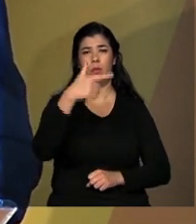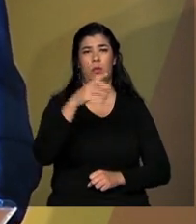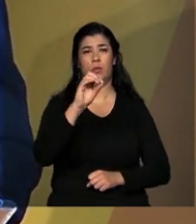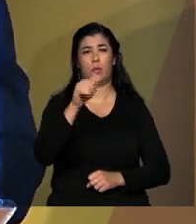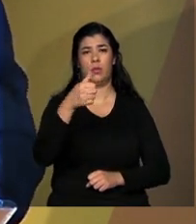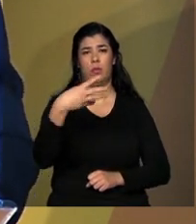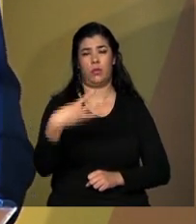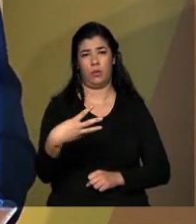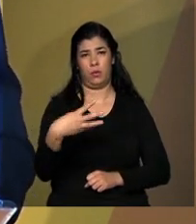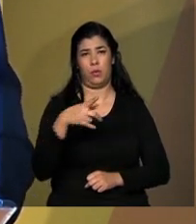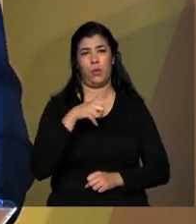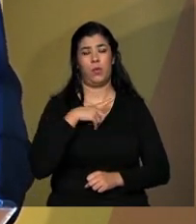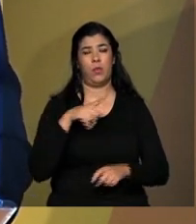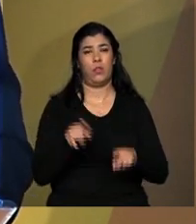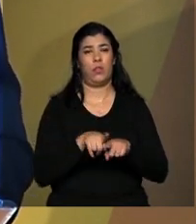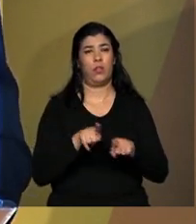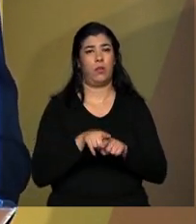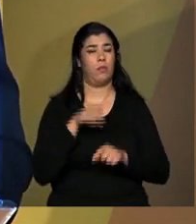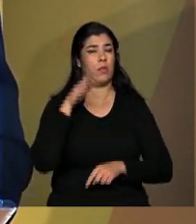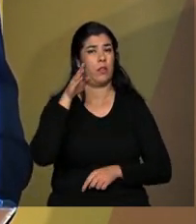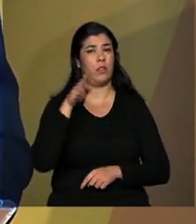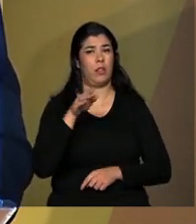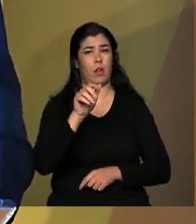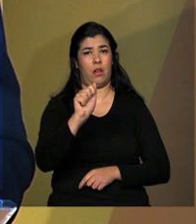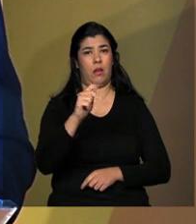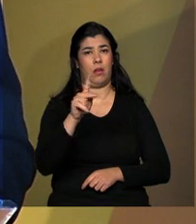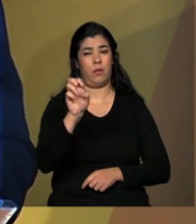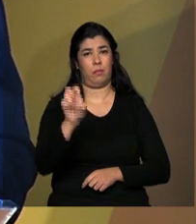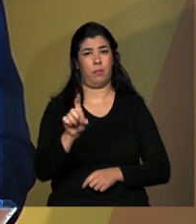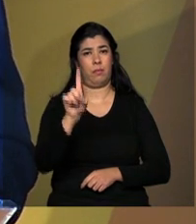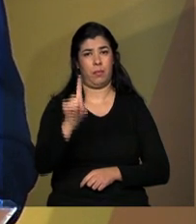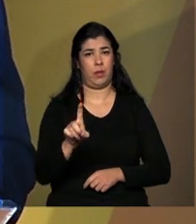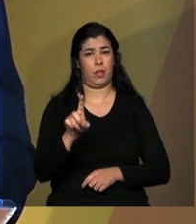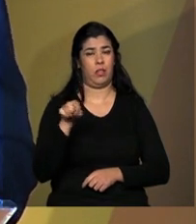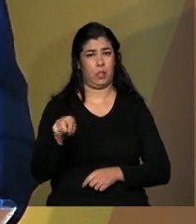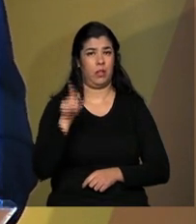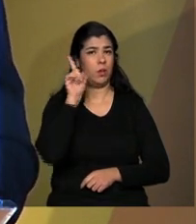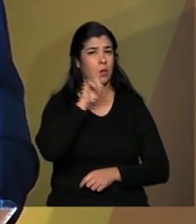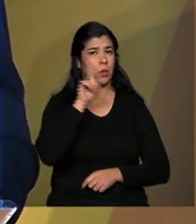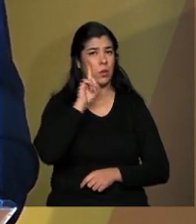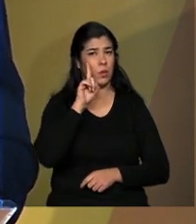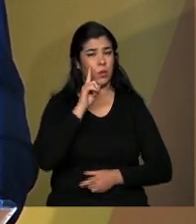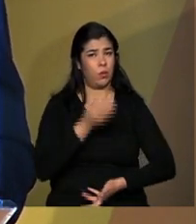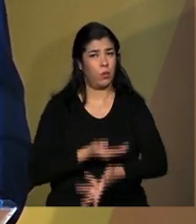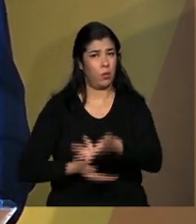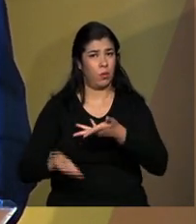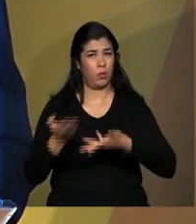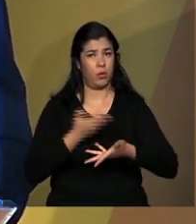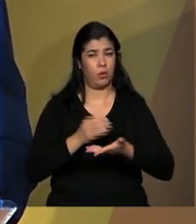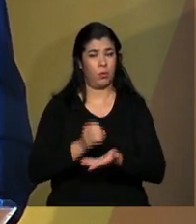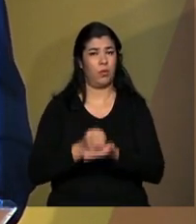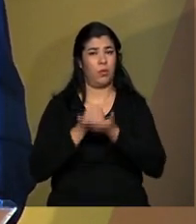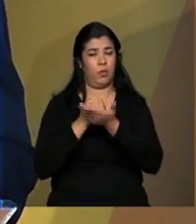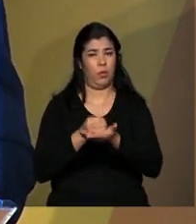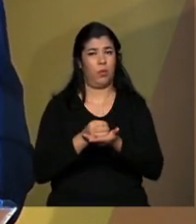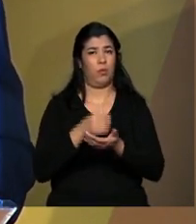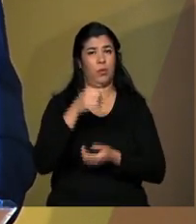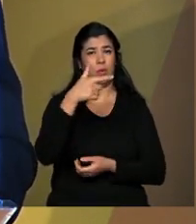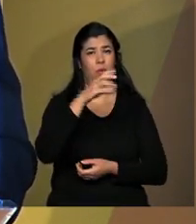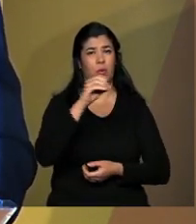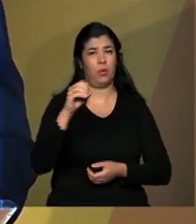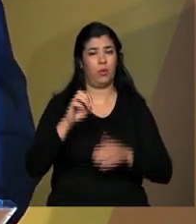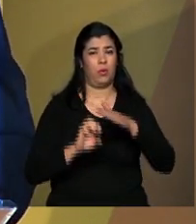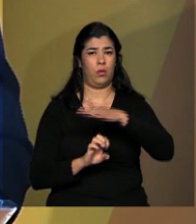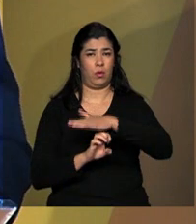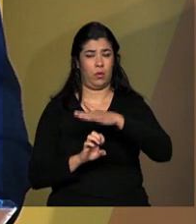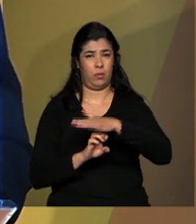Apex nos Estados Unidos tem atendido mais de 200 empresas brasileiras com planos